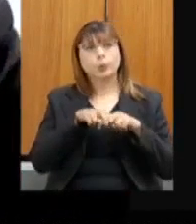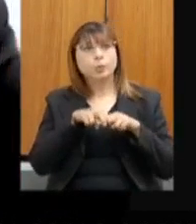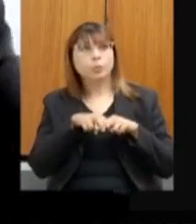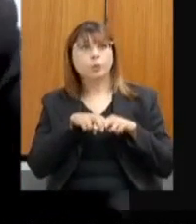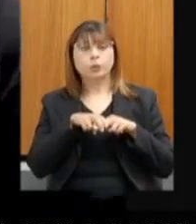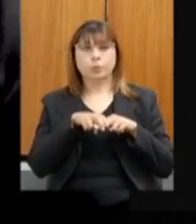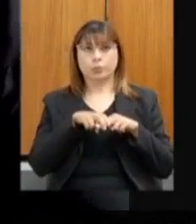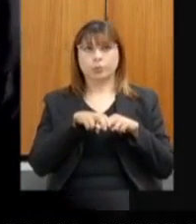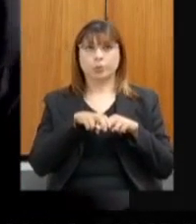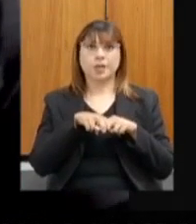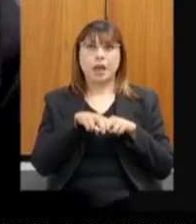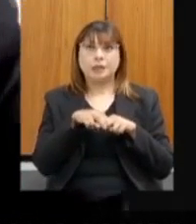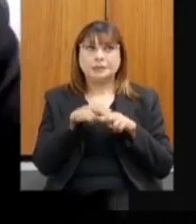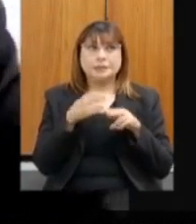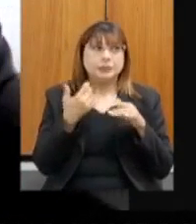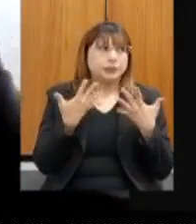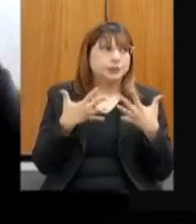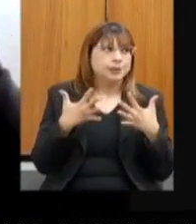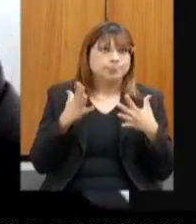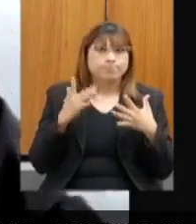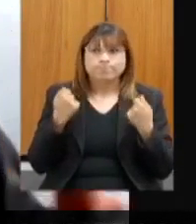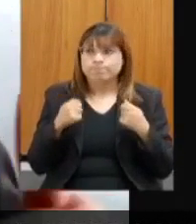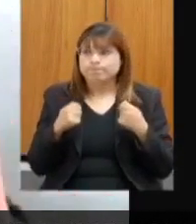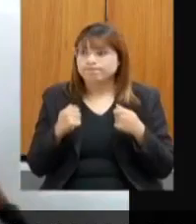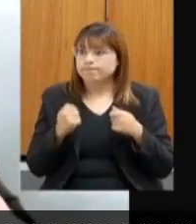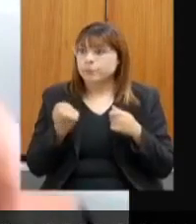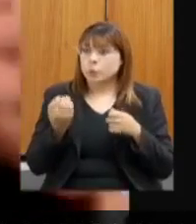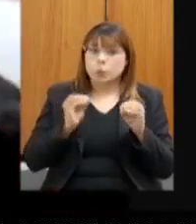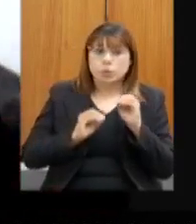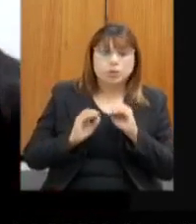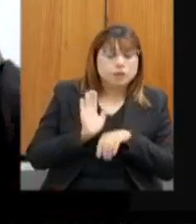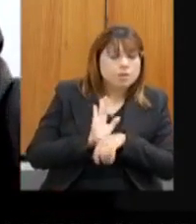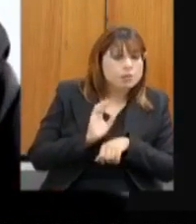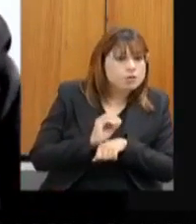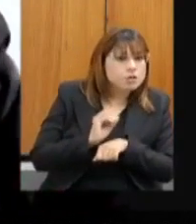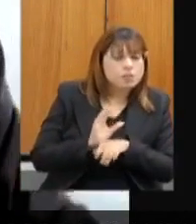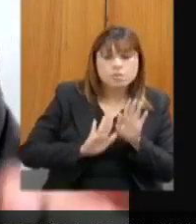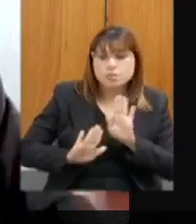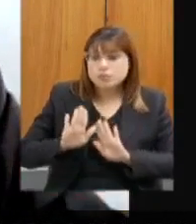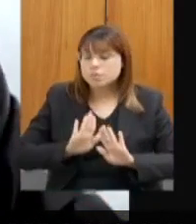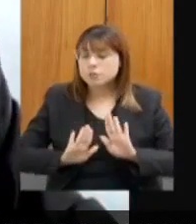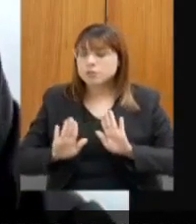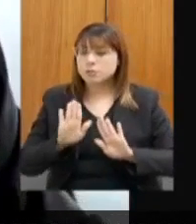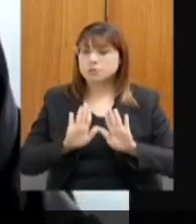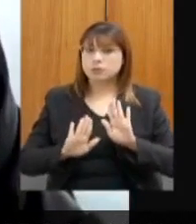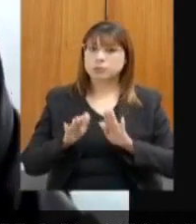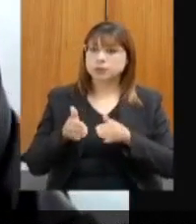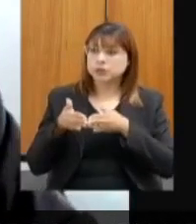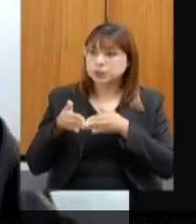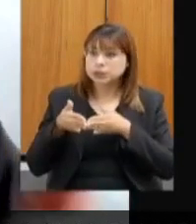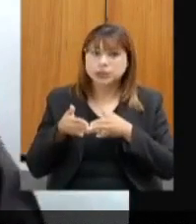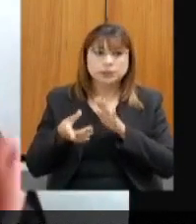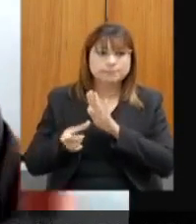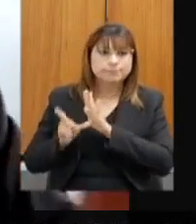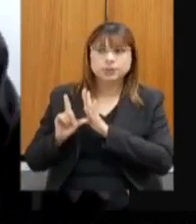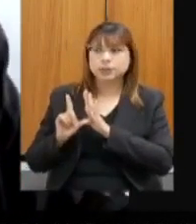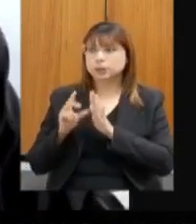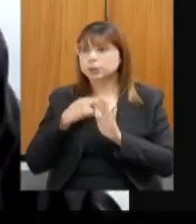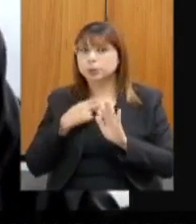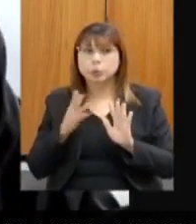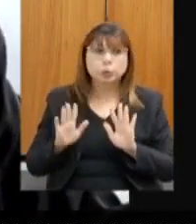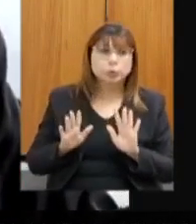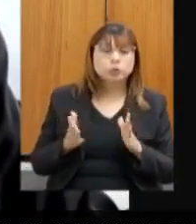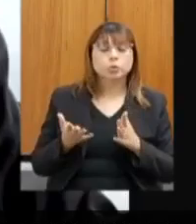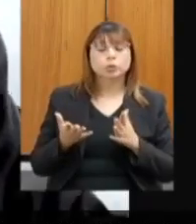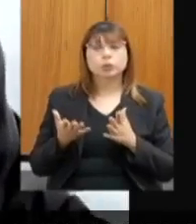cuidado com os licenciamentos prévios e com isso, sacrificar o